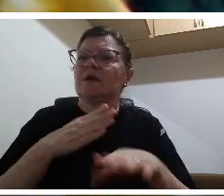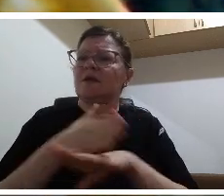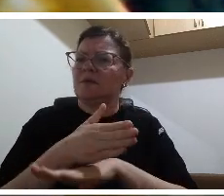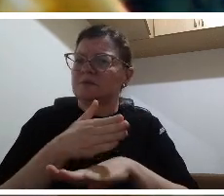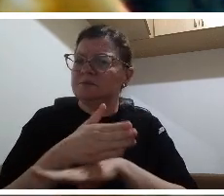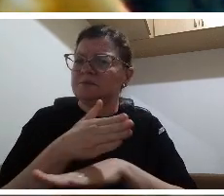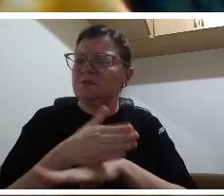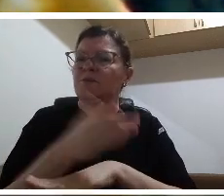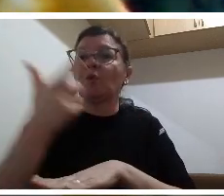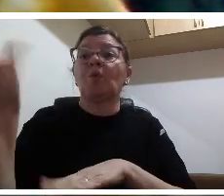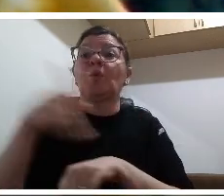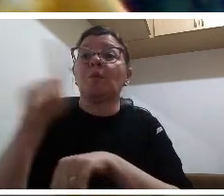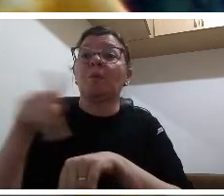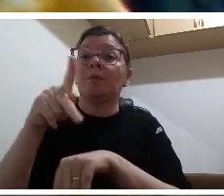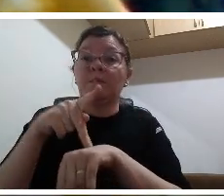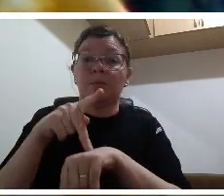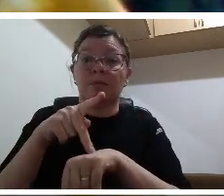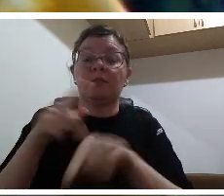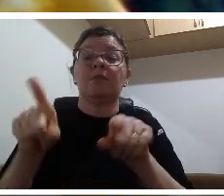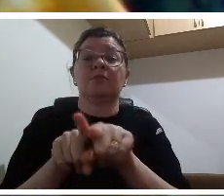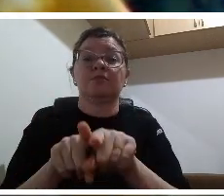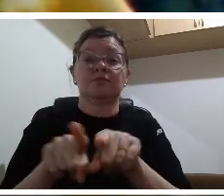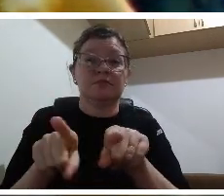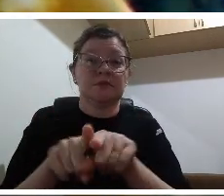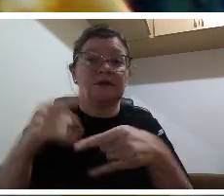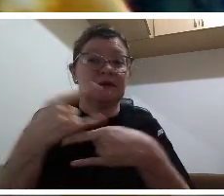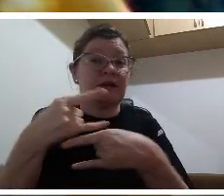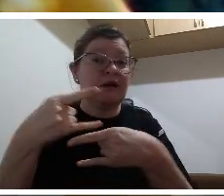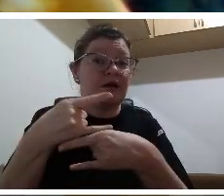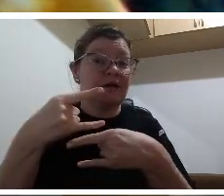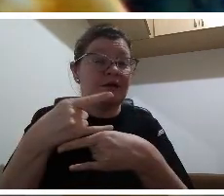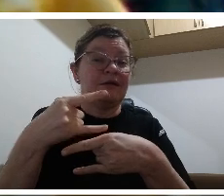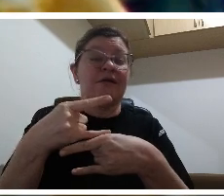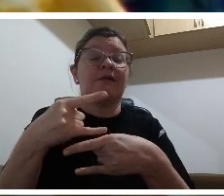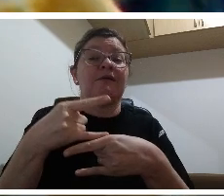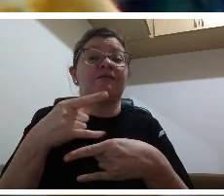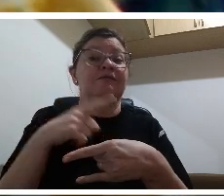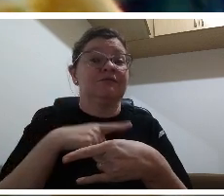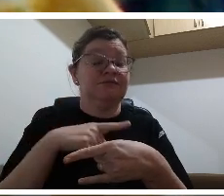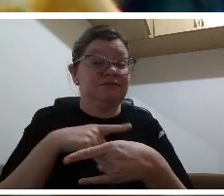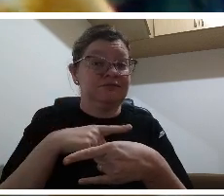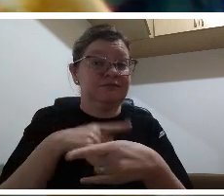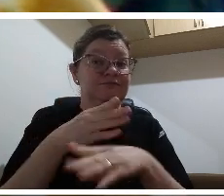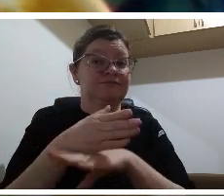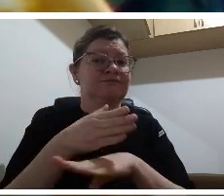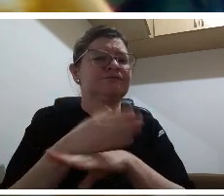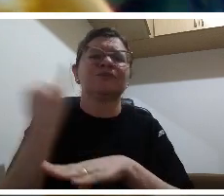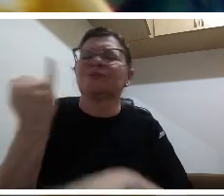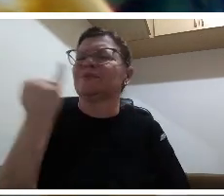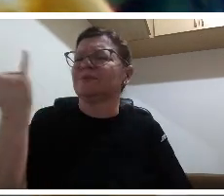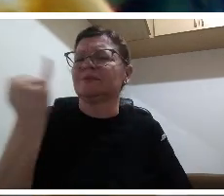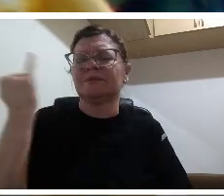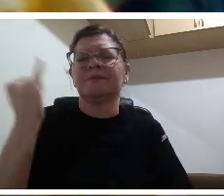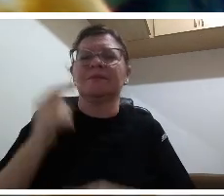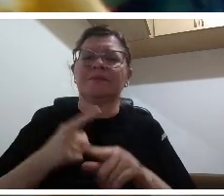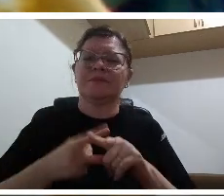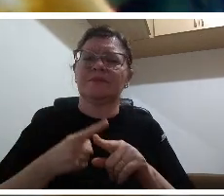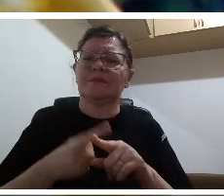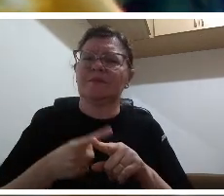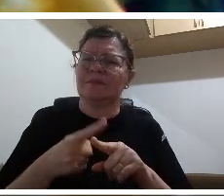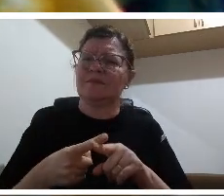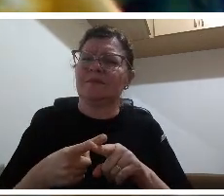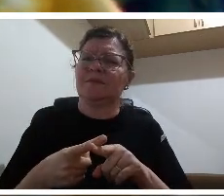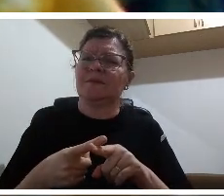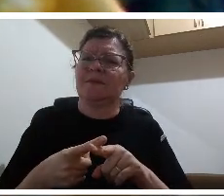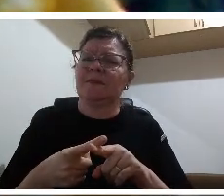nesse momento de pandemia de distanciamento físico social a oportunidade de dialogar de conversar sobre temas